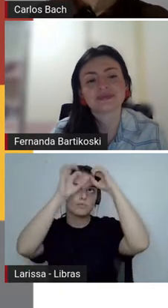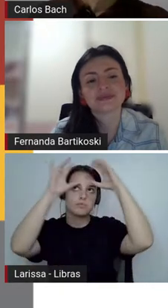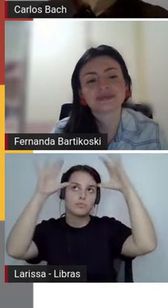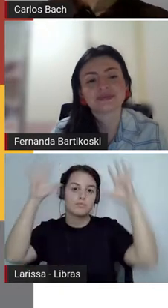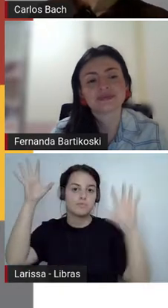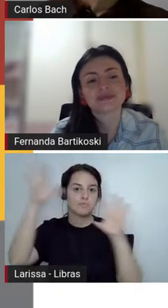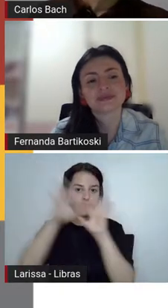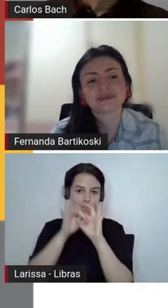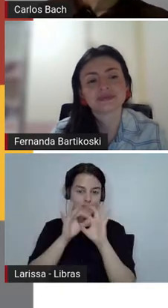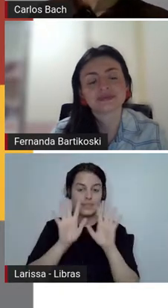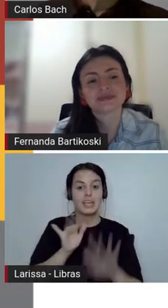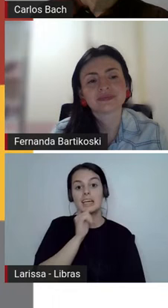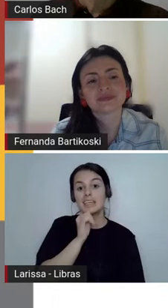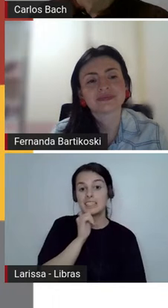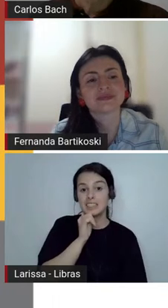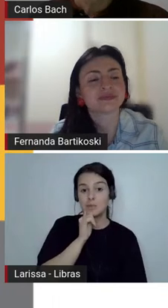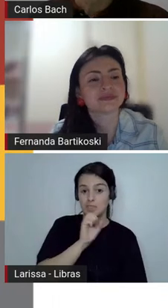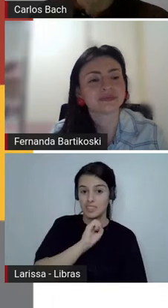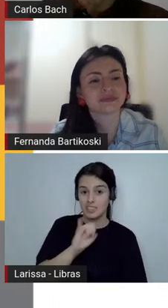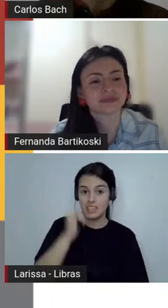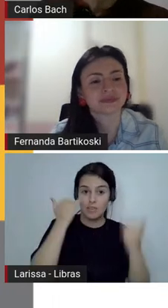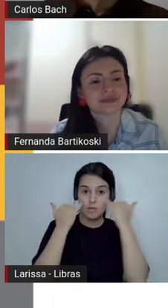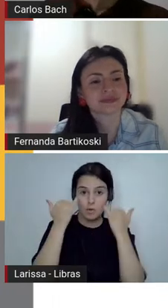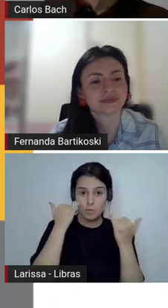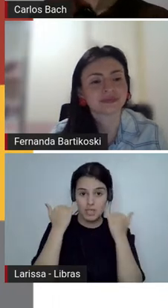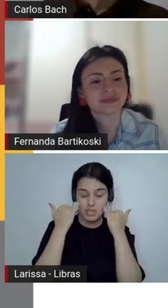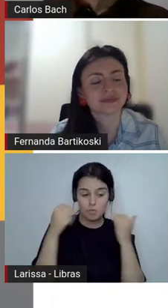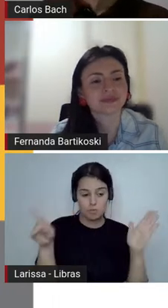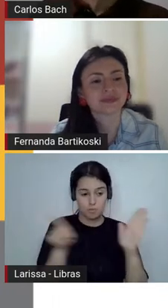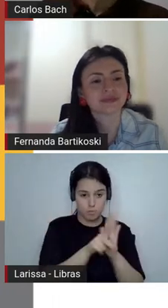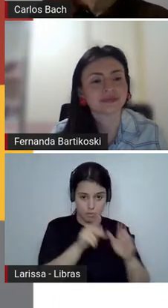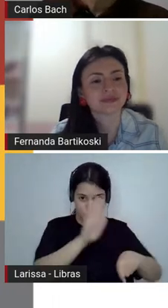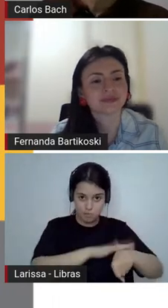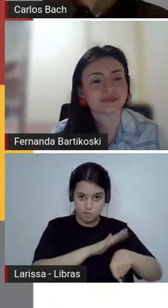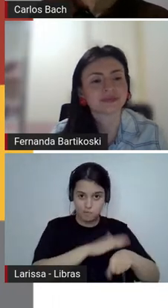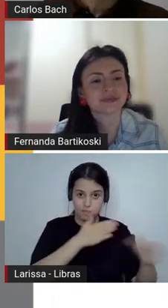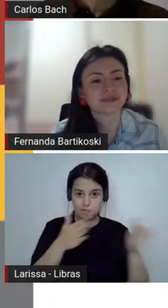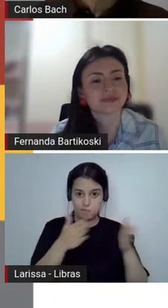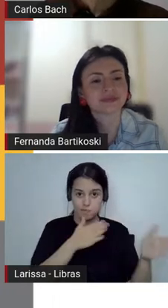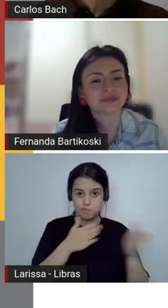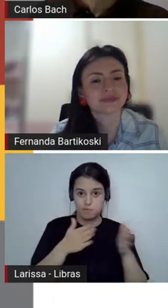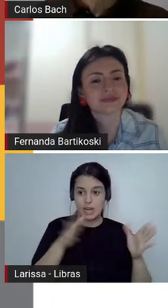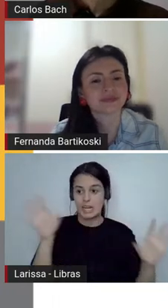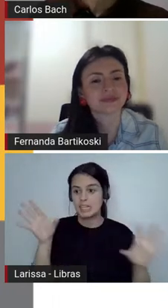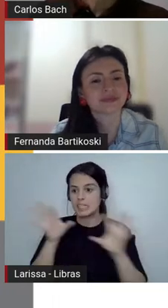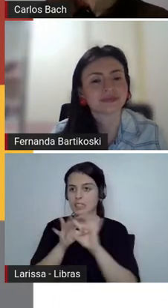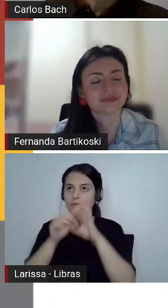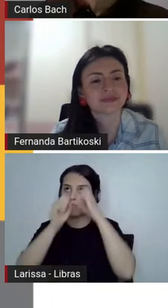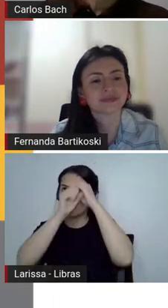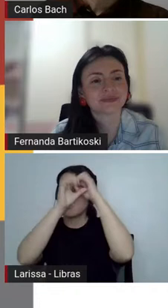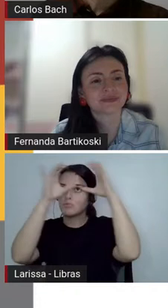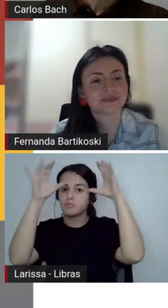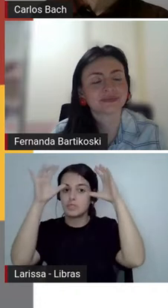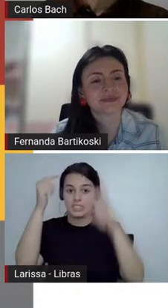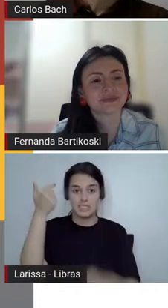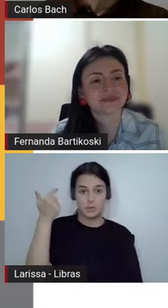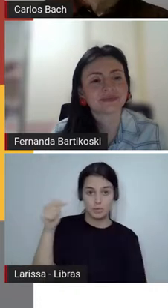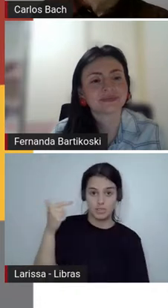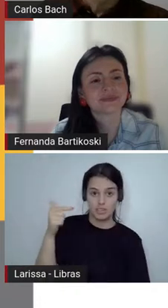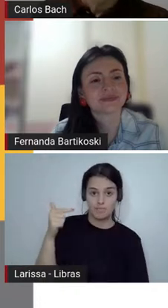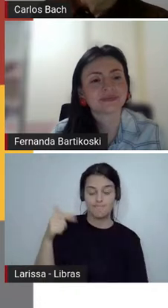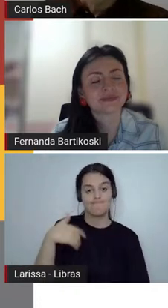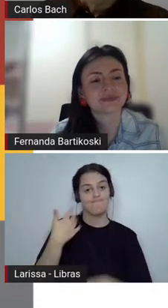adatado. E é disso que também esse excerto que as professoras trazem e falam. Essa